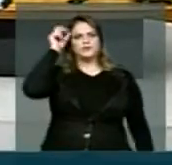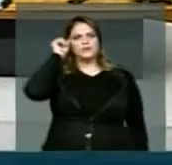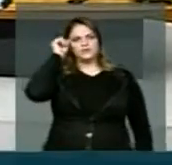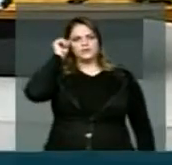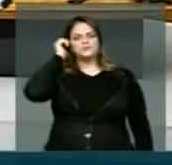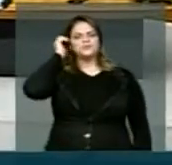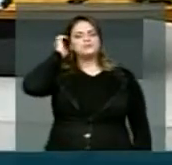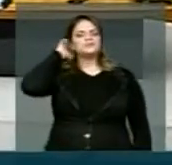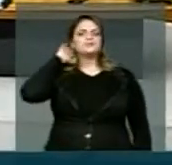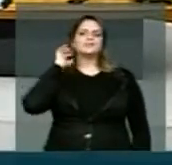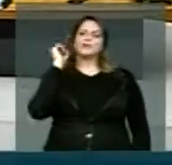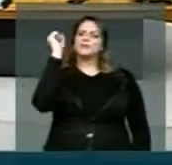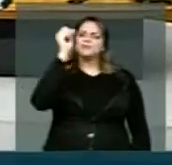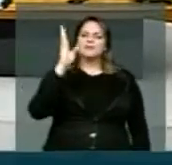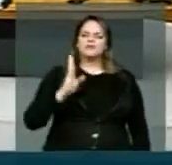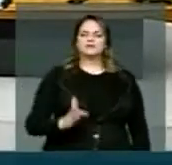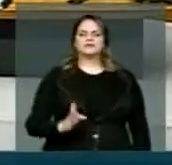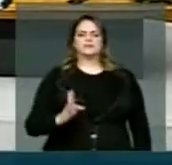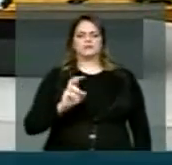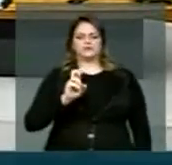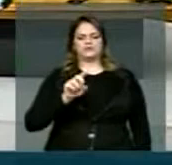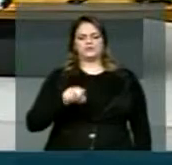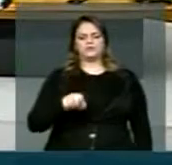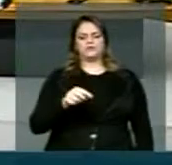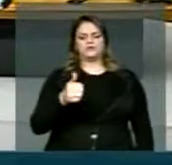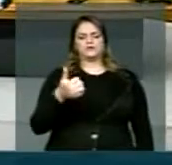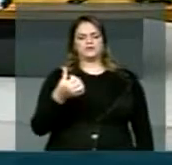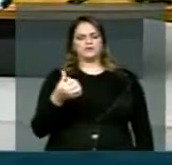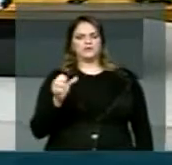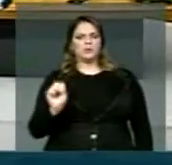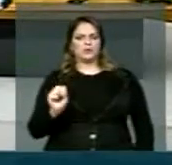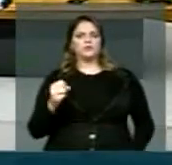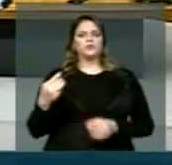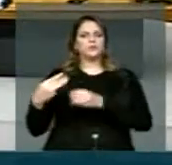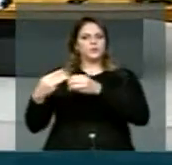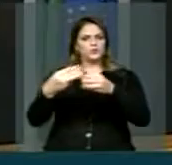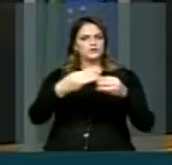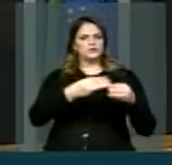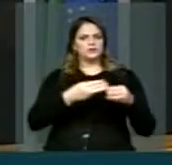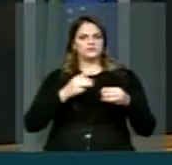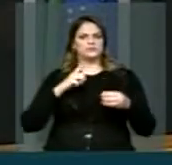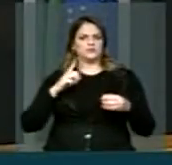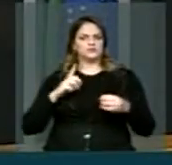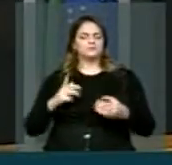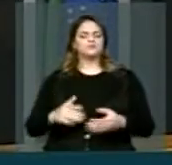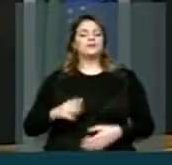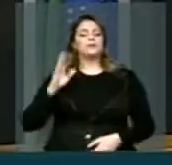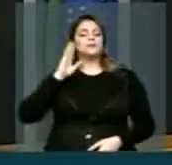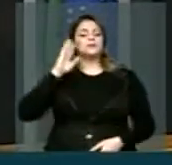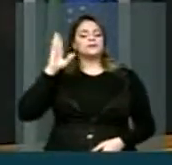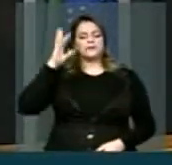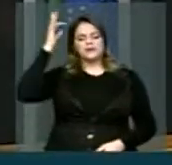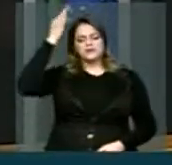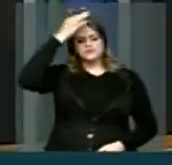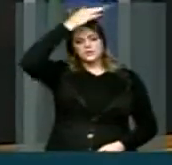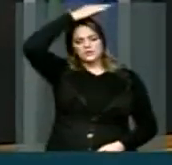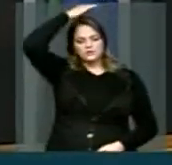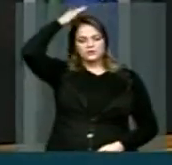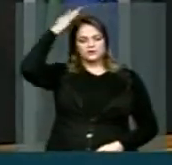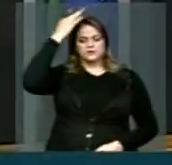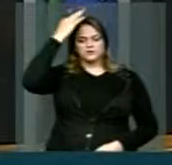do país inteiro, dos 5.568 municípios, mas principalmente do Espírito Santo e